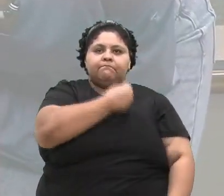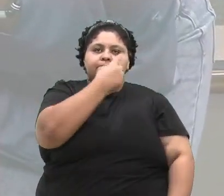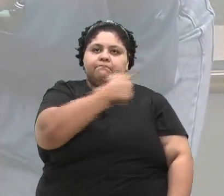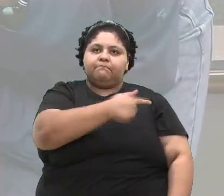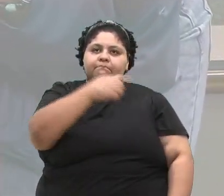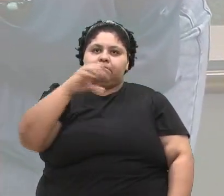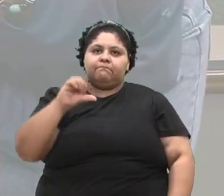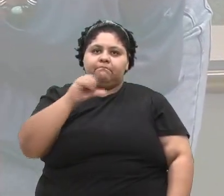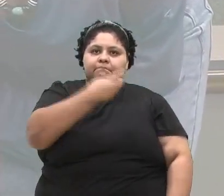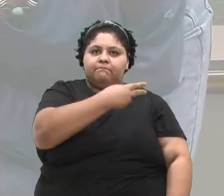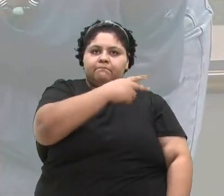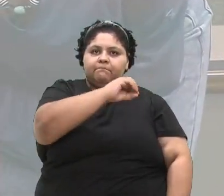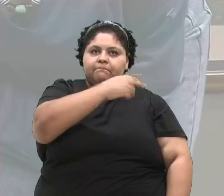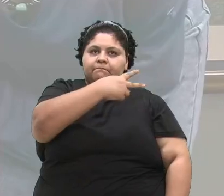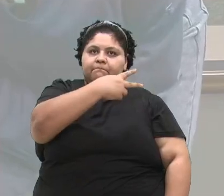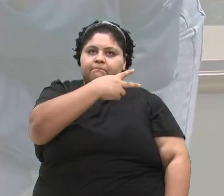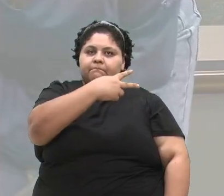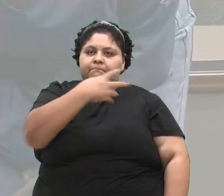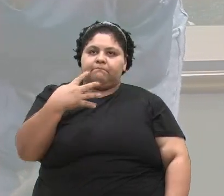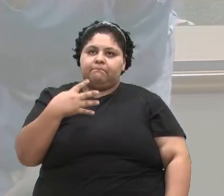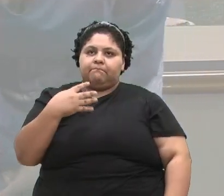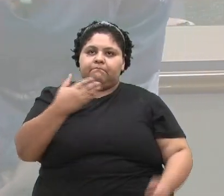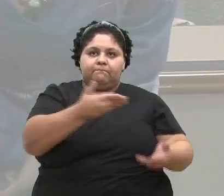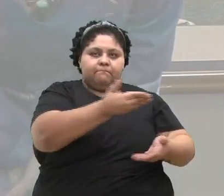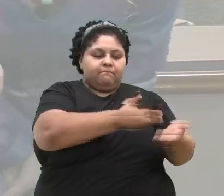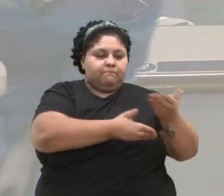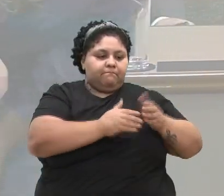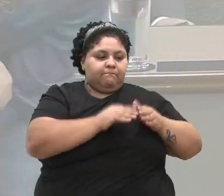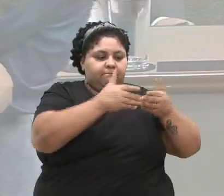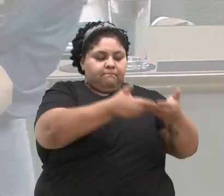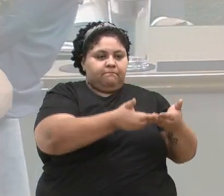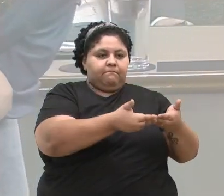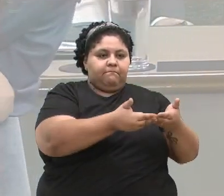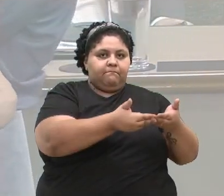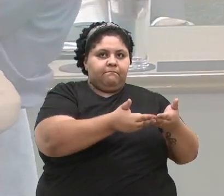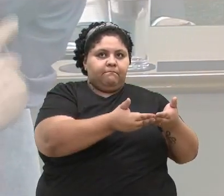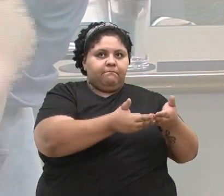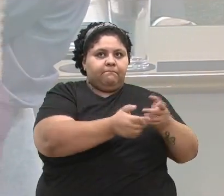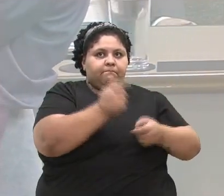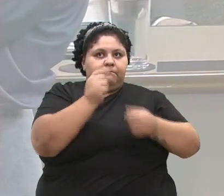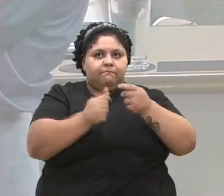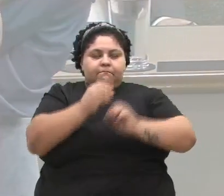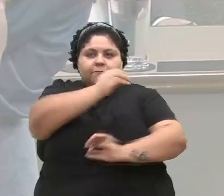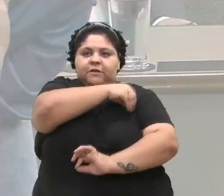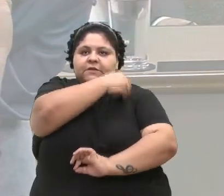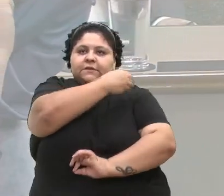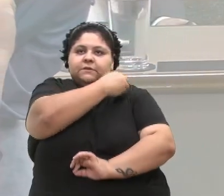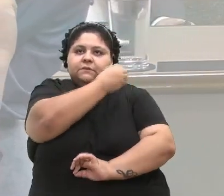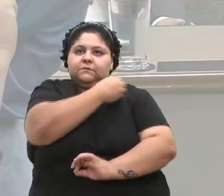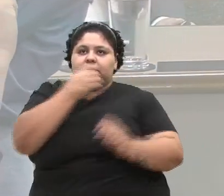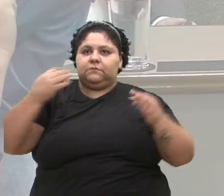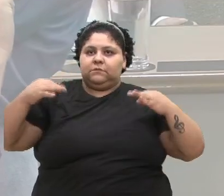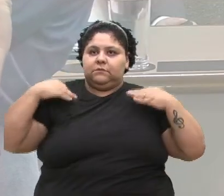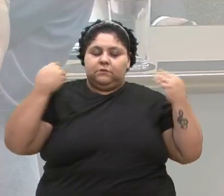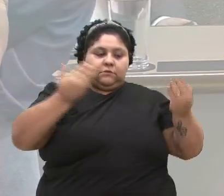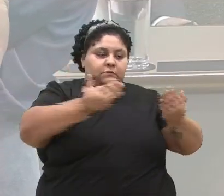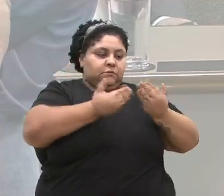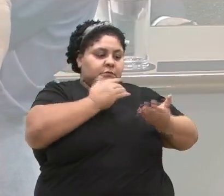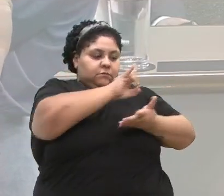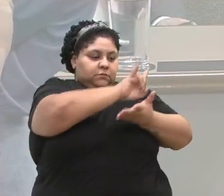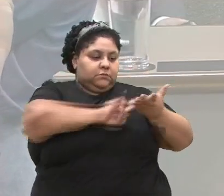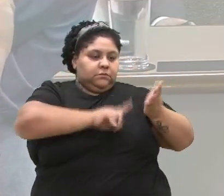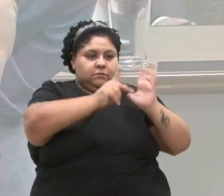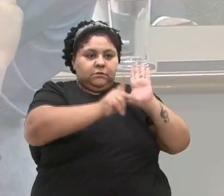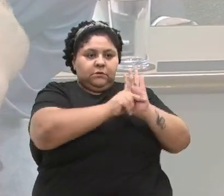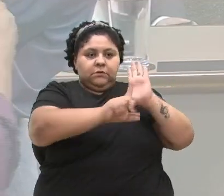-2024. Recebe-se a Comissão de Desenvolvimento Econômico, Fiscalização, Controle do Samentário e Turismo para análise e parecer o